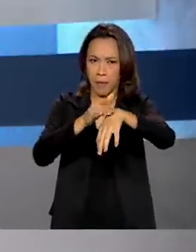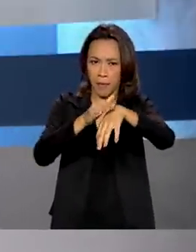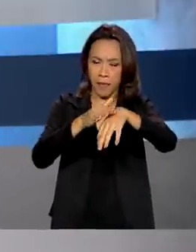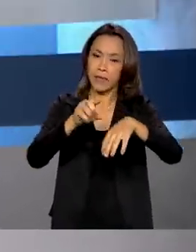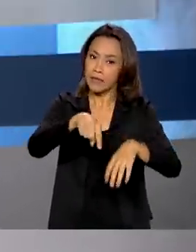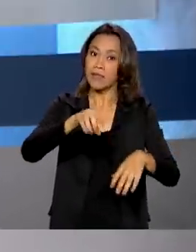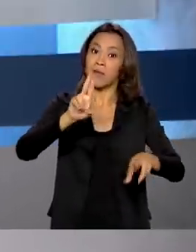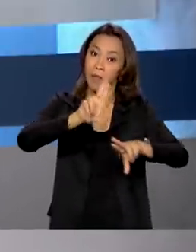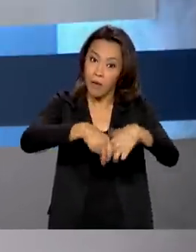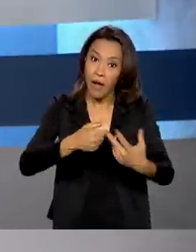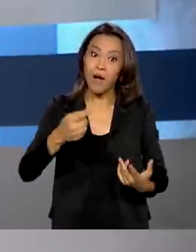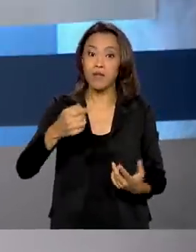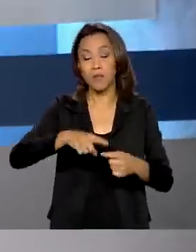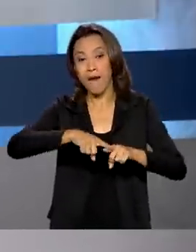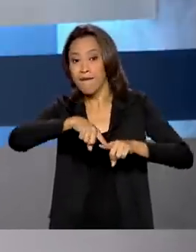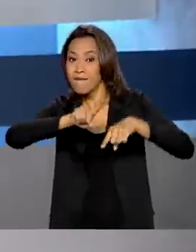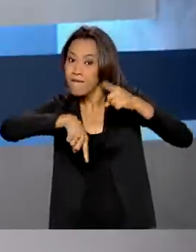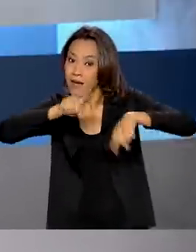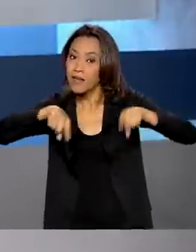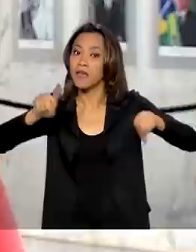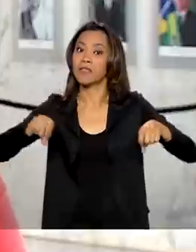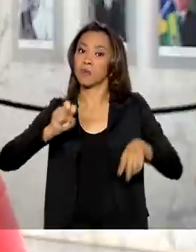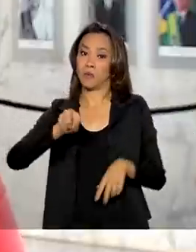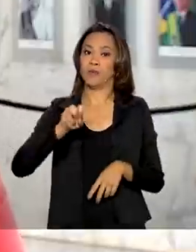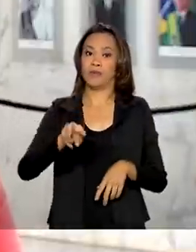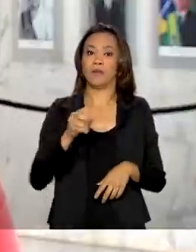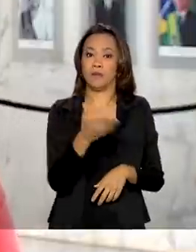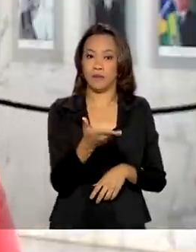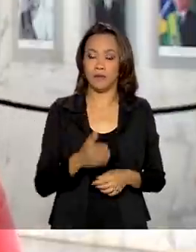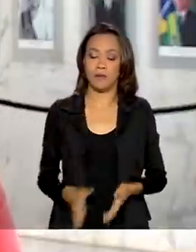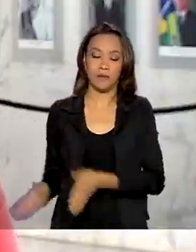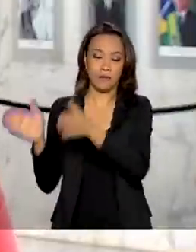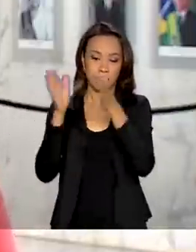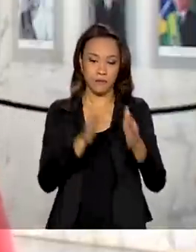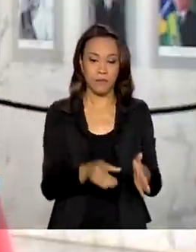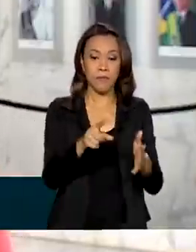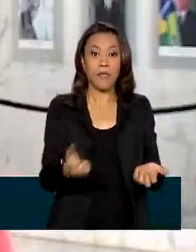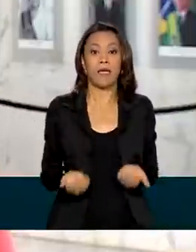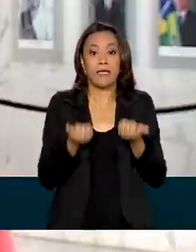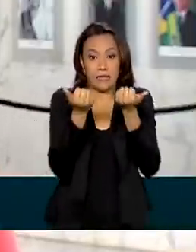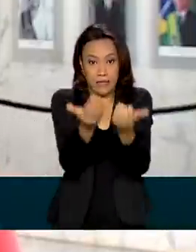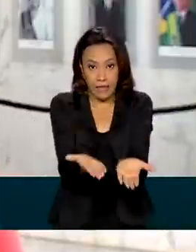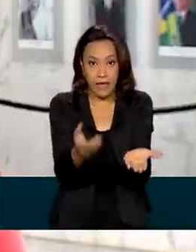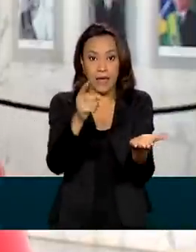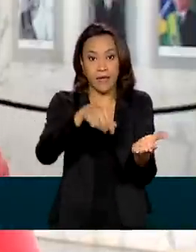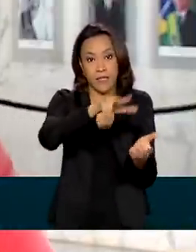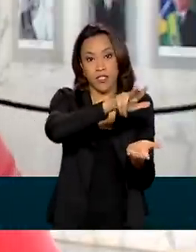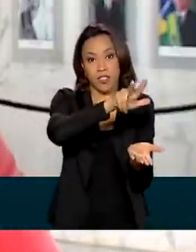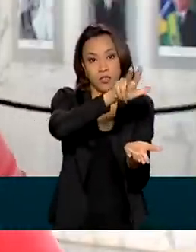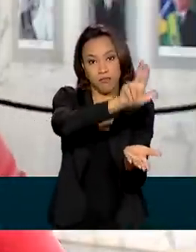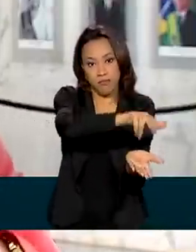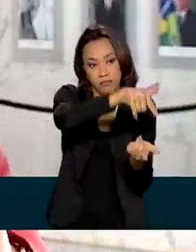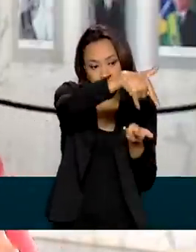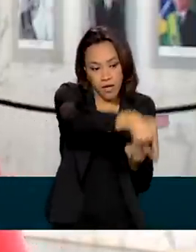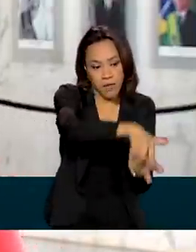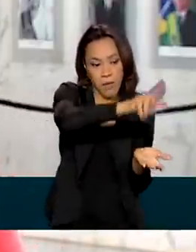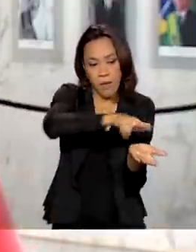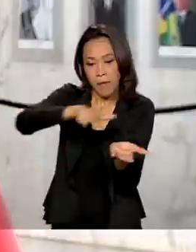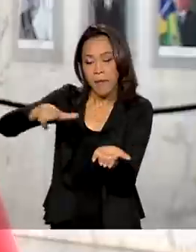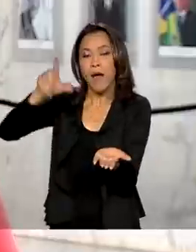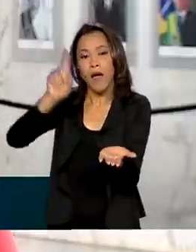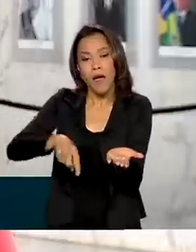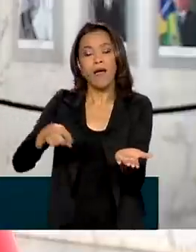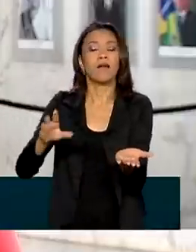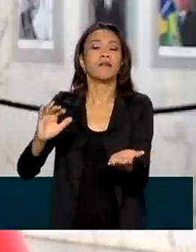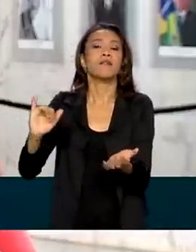ligado a uma nova variante do vírus. A entrega faz parte da estratégia do Ministério da Saúde para aumentar o número